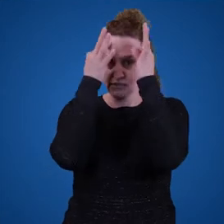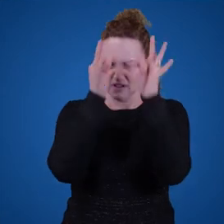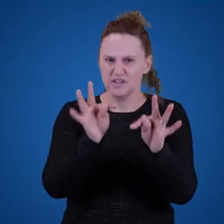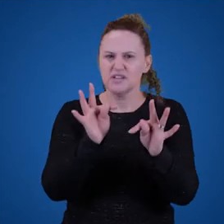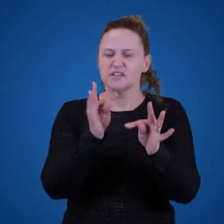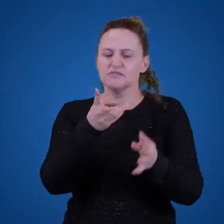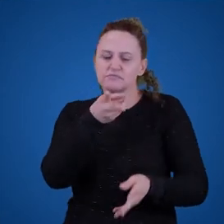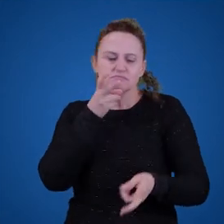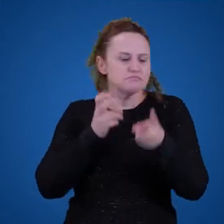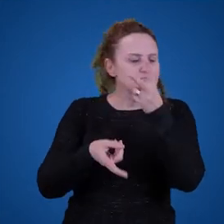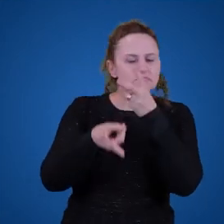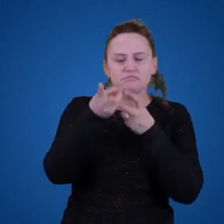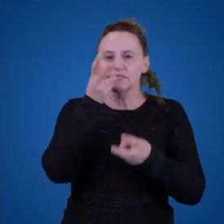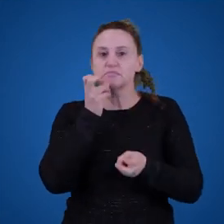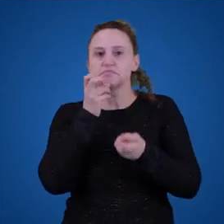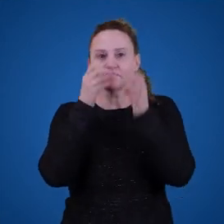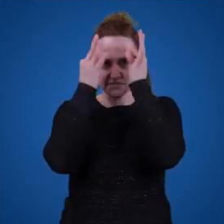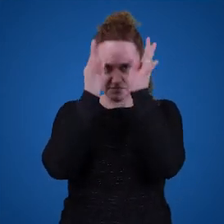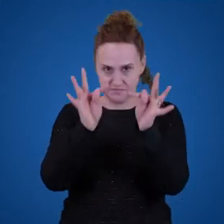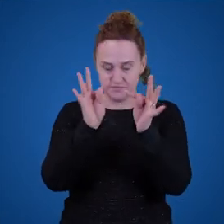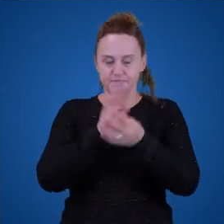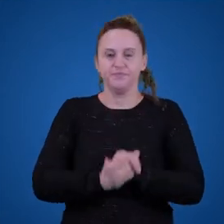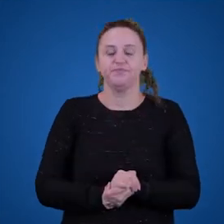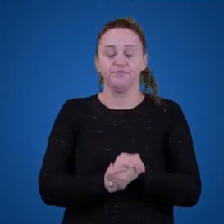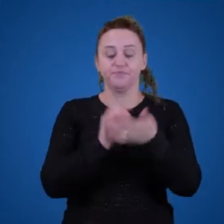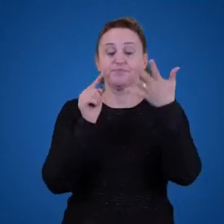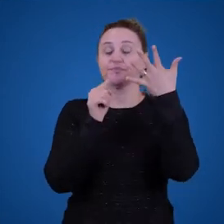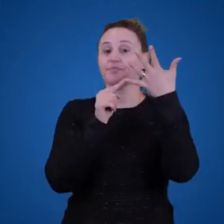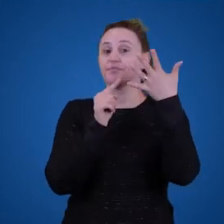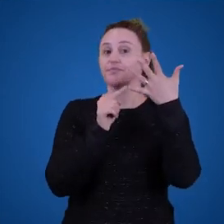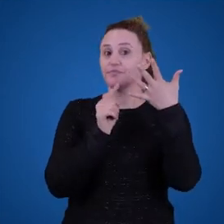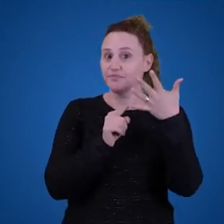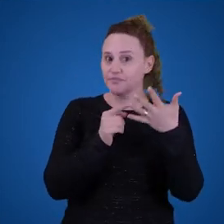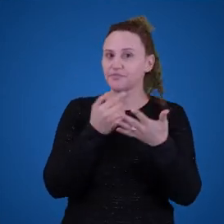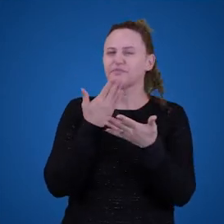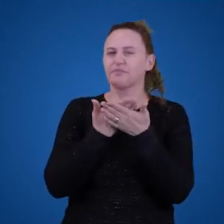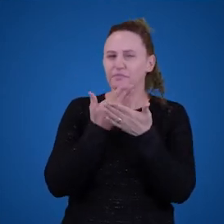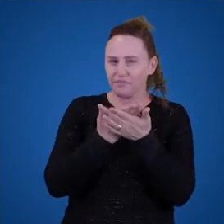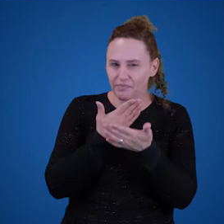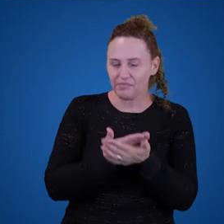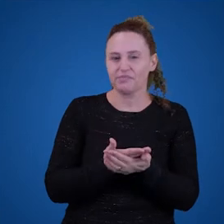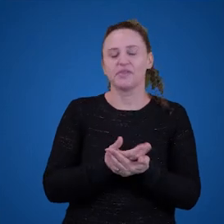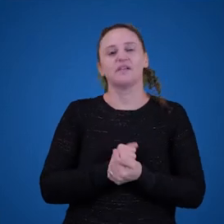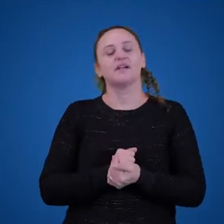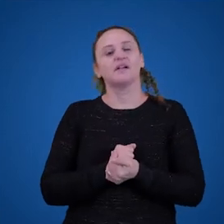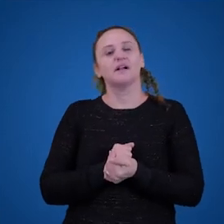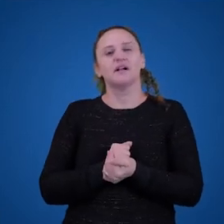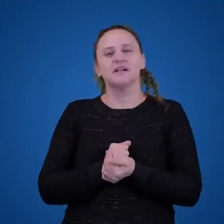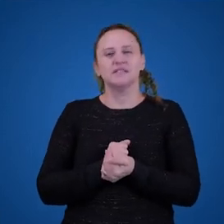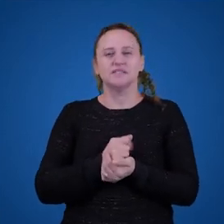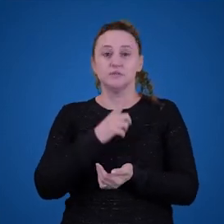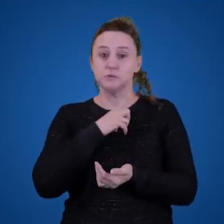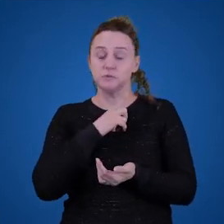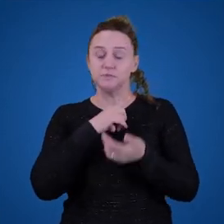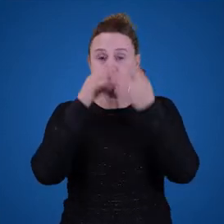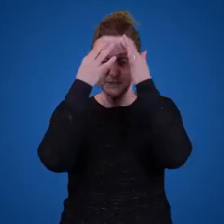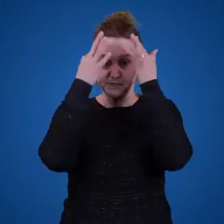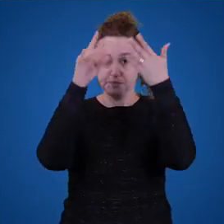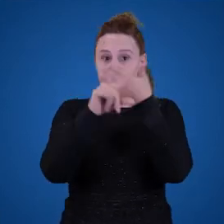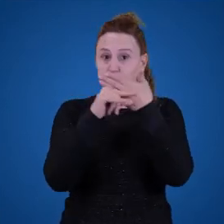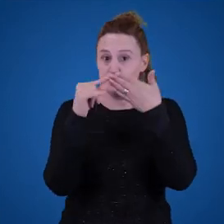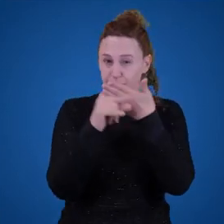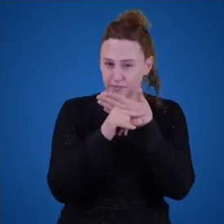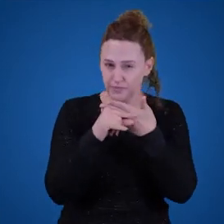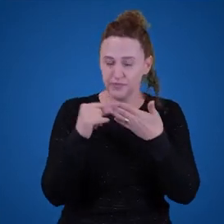problemas. Na nossa quinta aula, nós vamos ver a teoria descritivista do Bertrand Russell. Bertrand Russell foi um filósofo aí do século